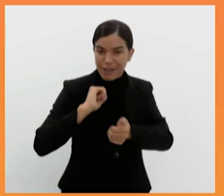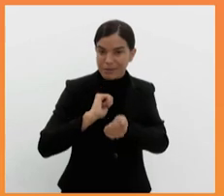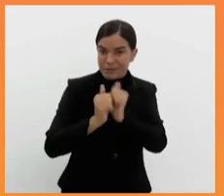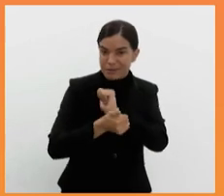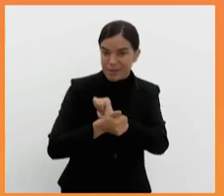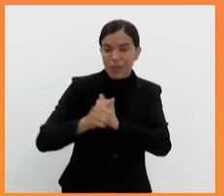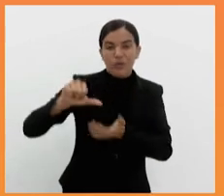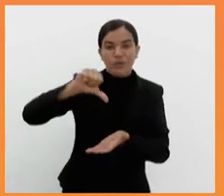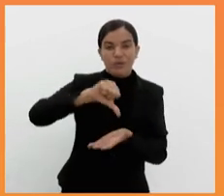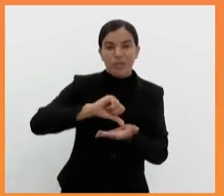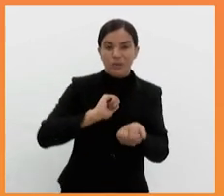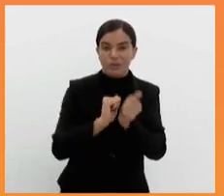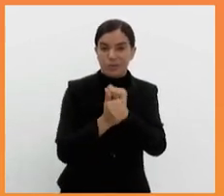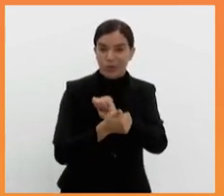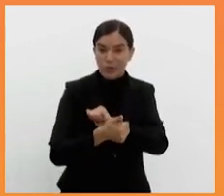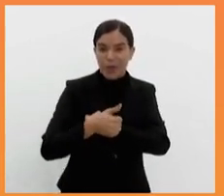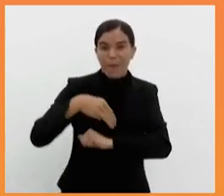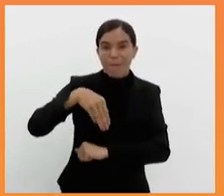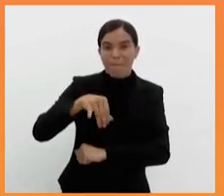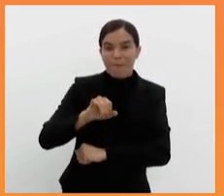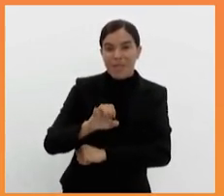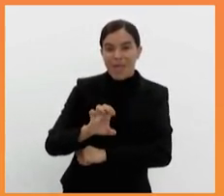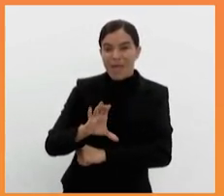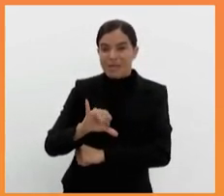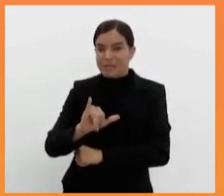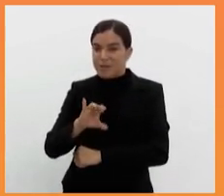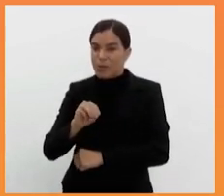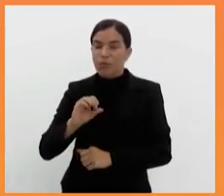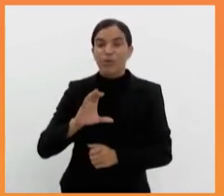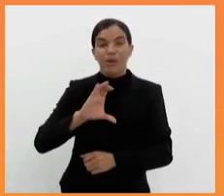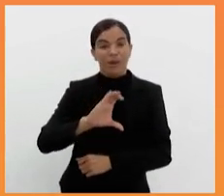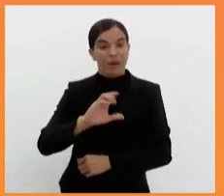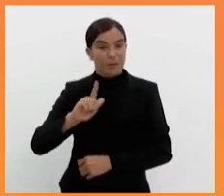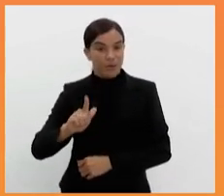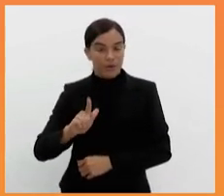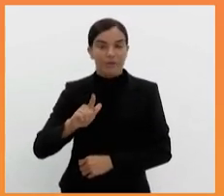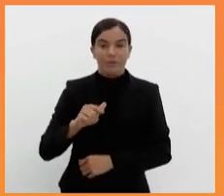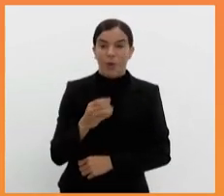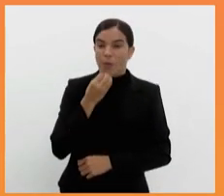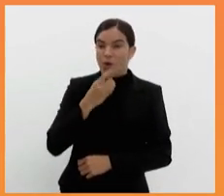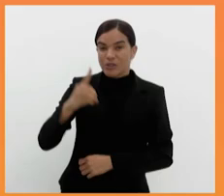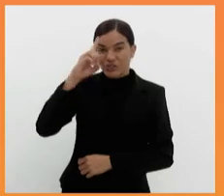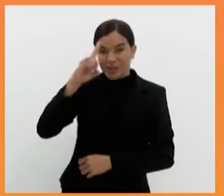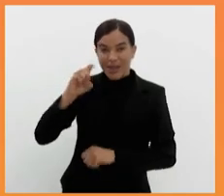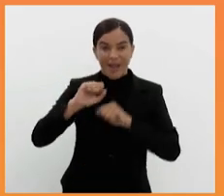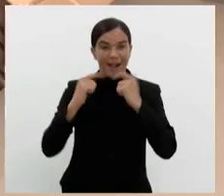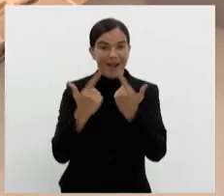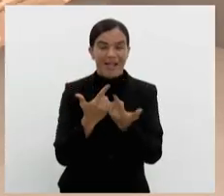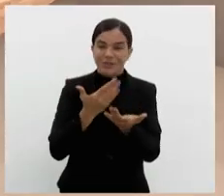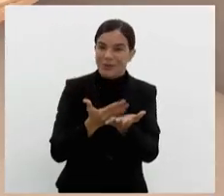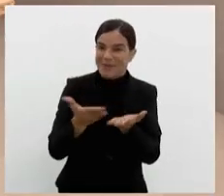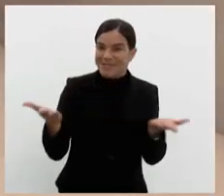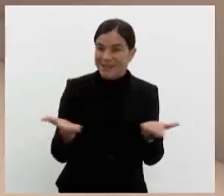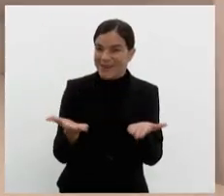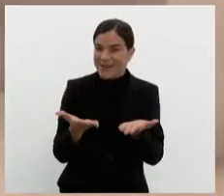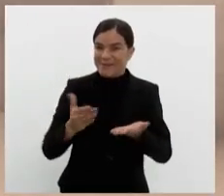no Centro Esportivo Miécimo da Silva, em Campo Grande. O Bom Dia Alerj está começando agora.